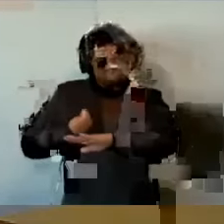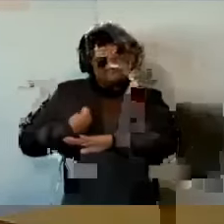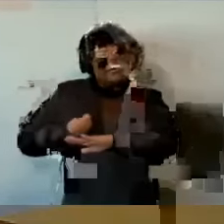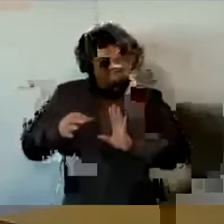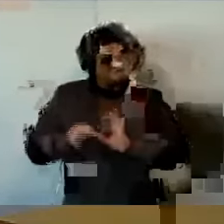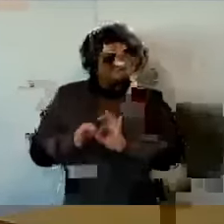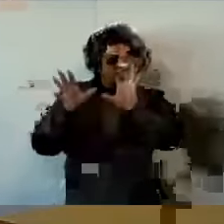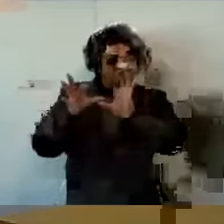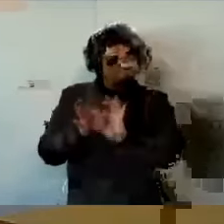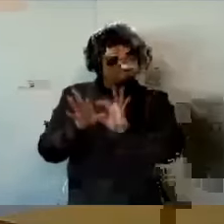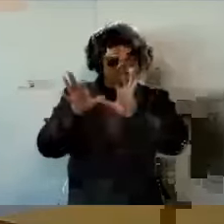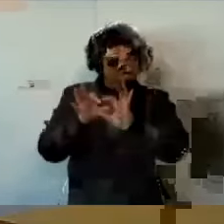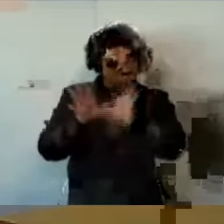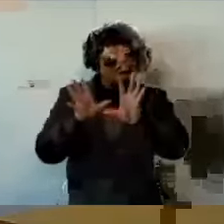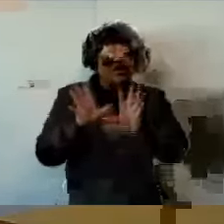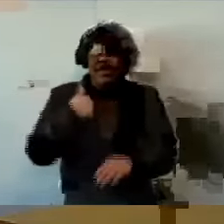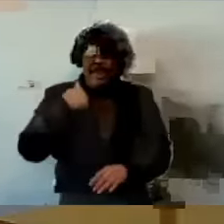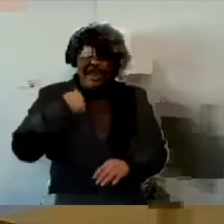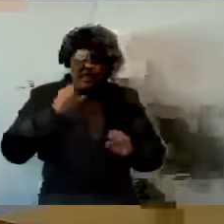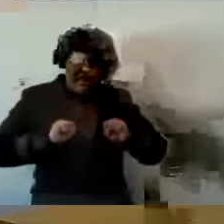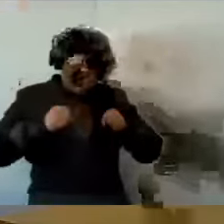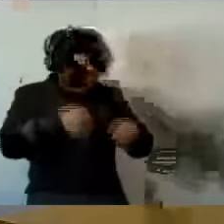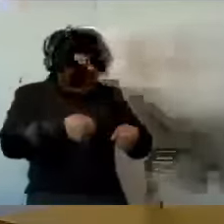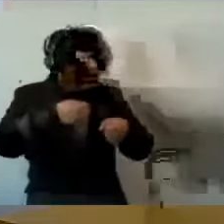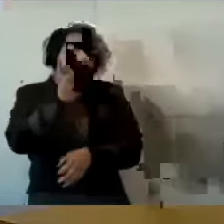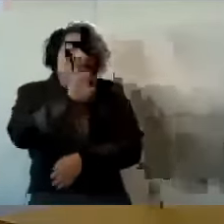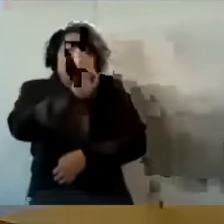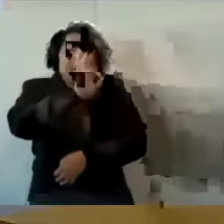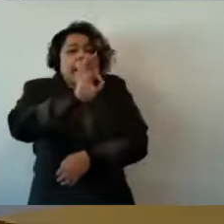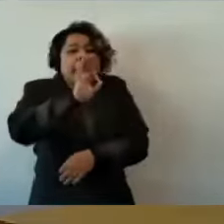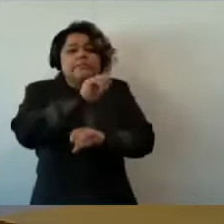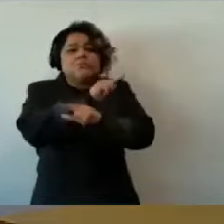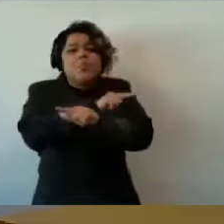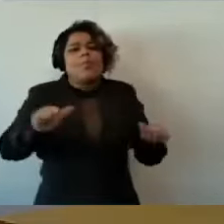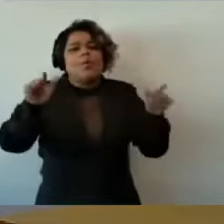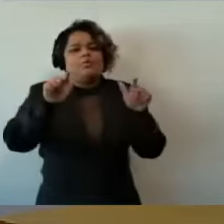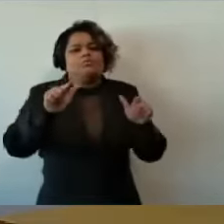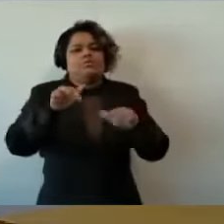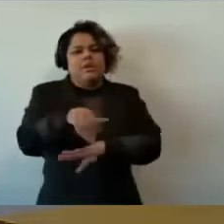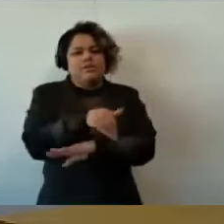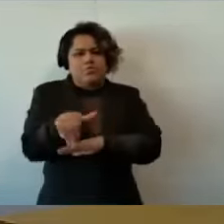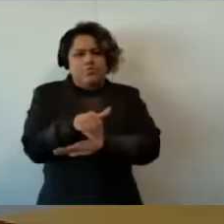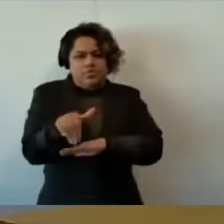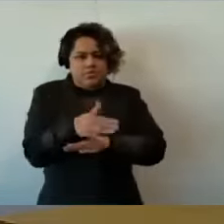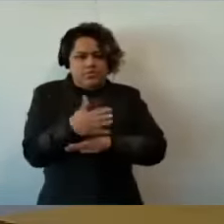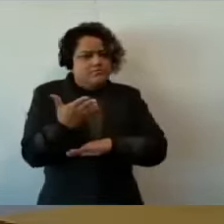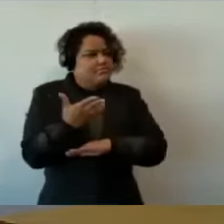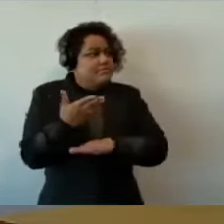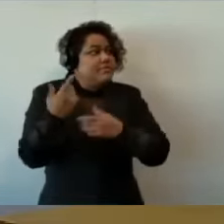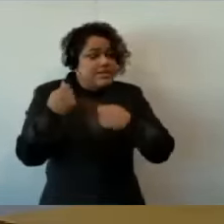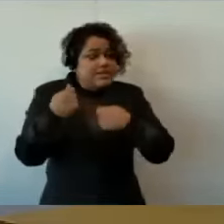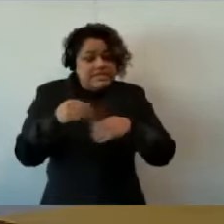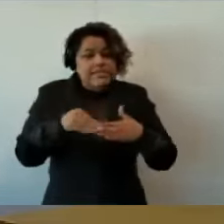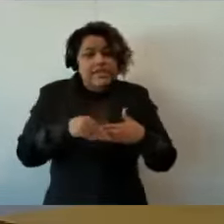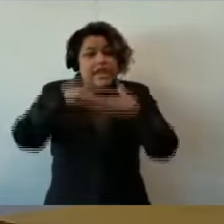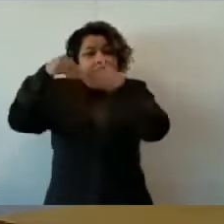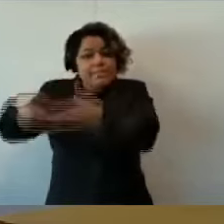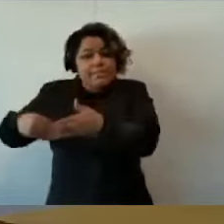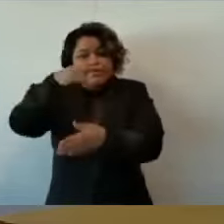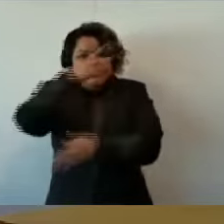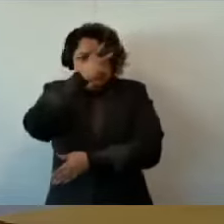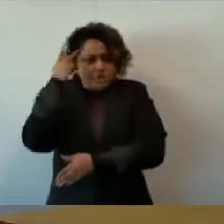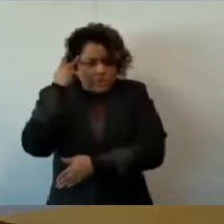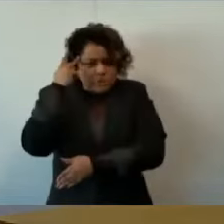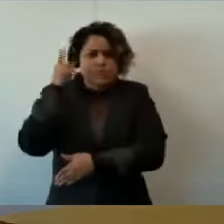verdade, é de encaminhar essas pessoas que hoje vivem em uma situação social deplorável para os abrigos, para os